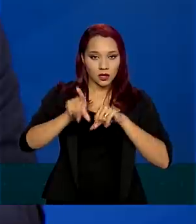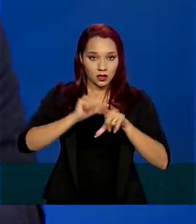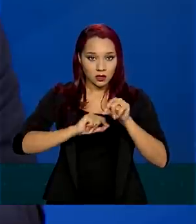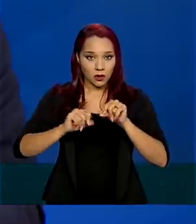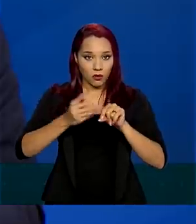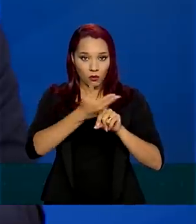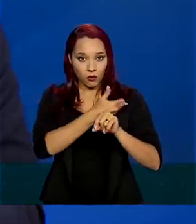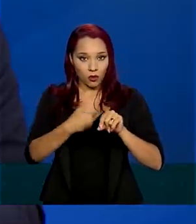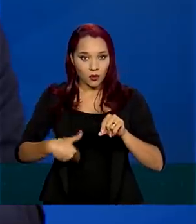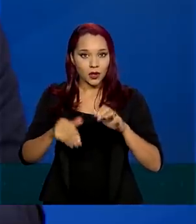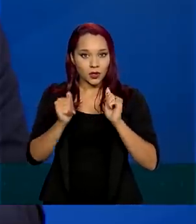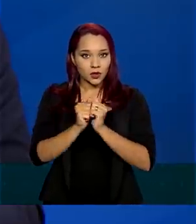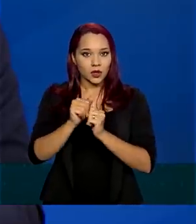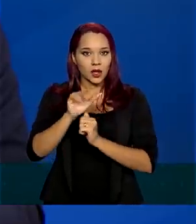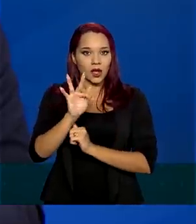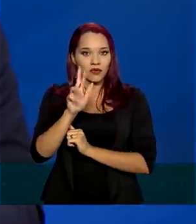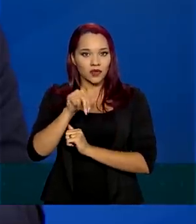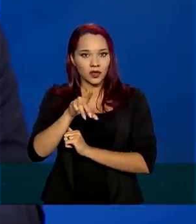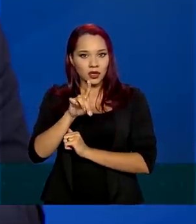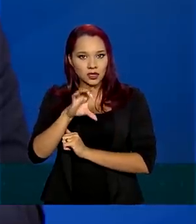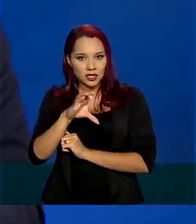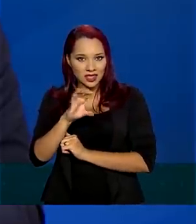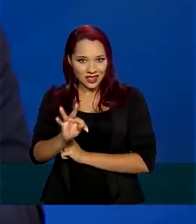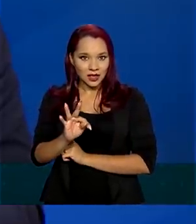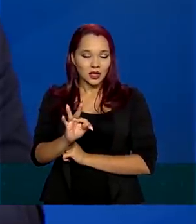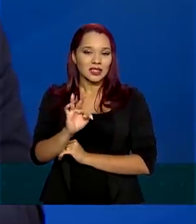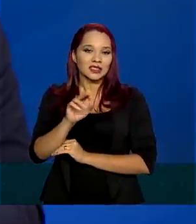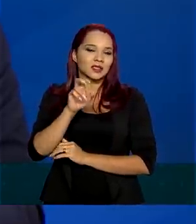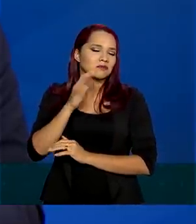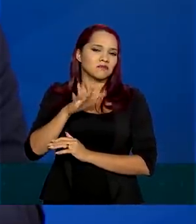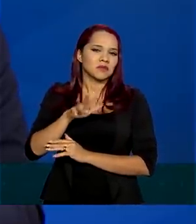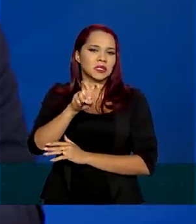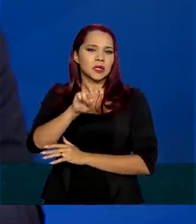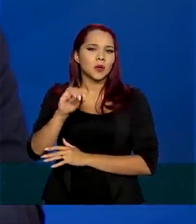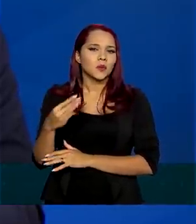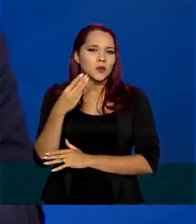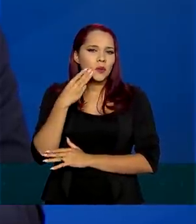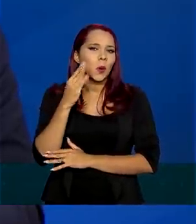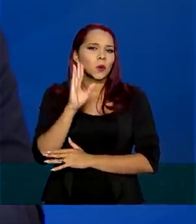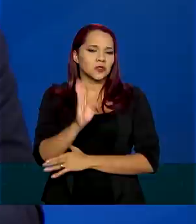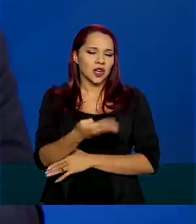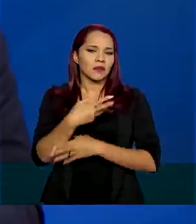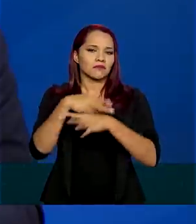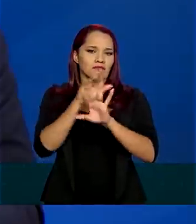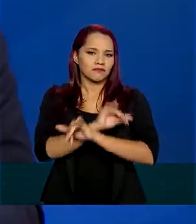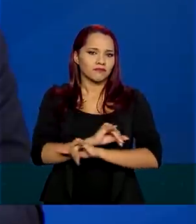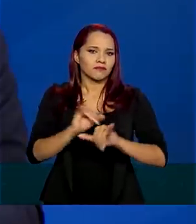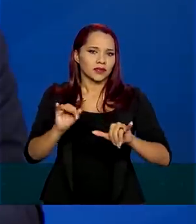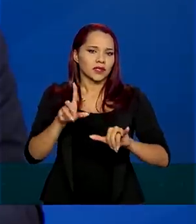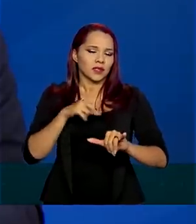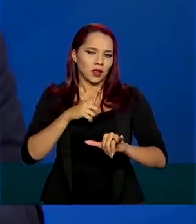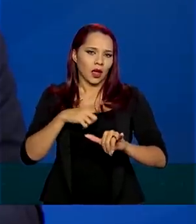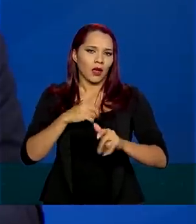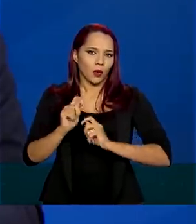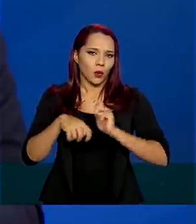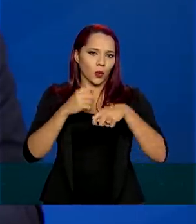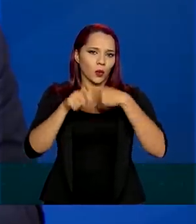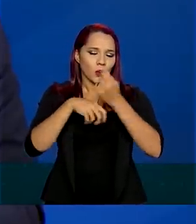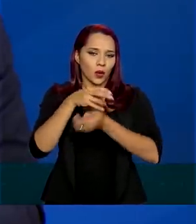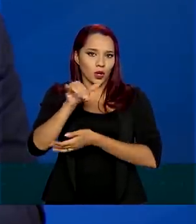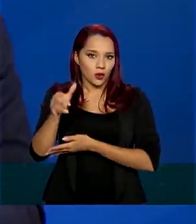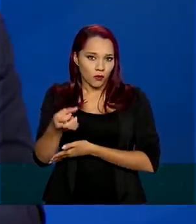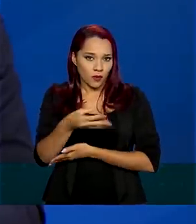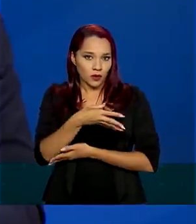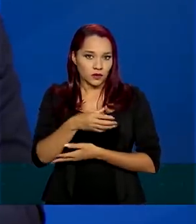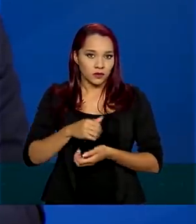FINEP com FNDCT de 5 milhões, que já está na praça, vamos dizer assim, é uma subvenção econômica à inovação